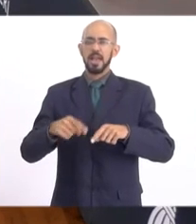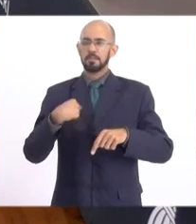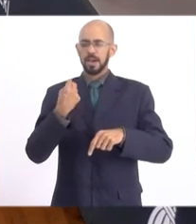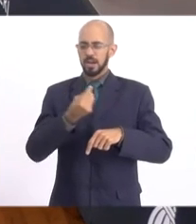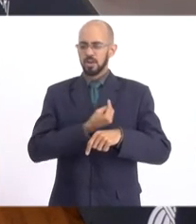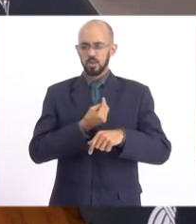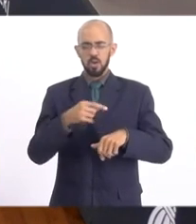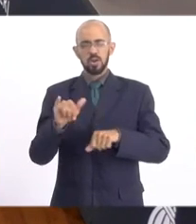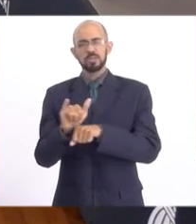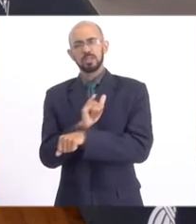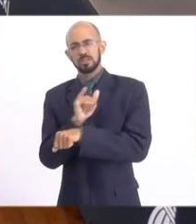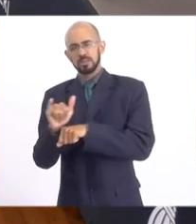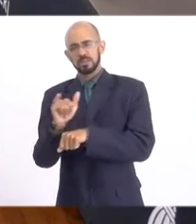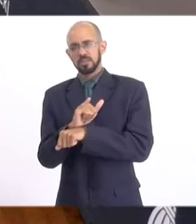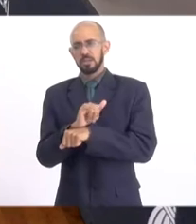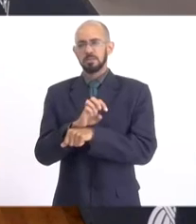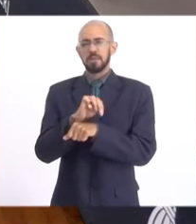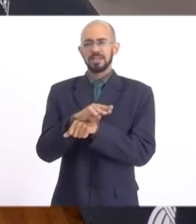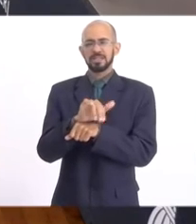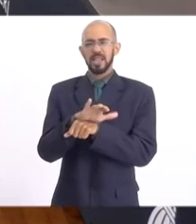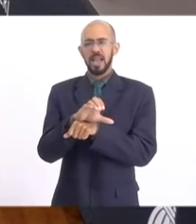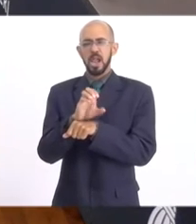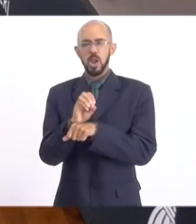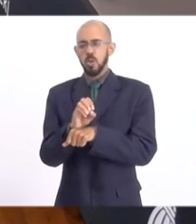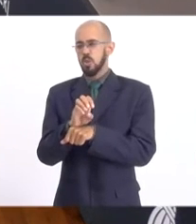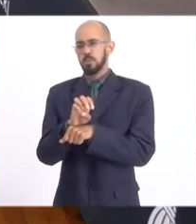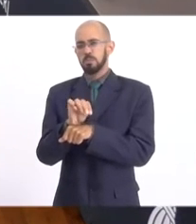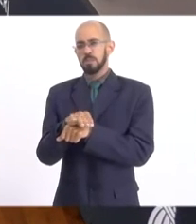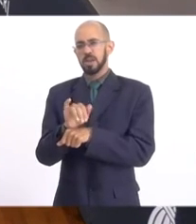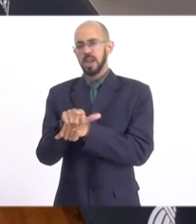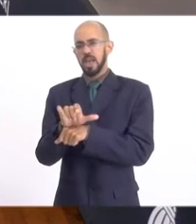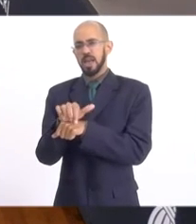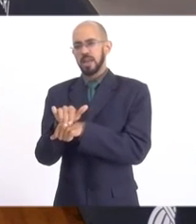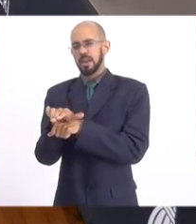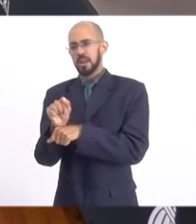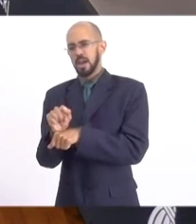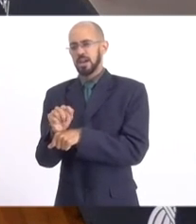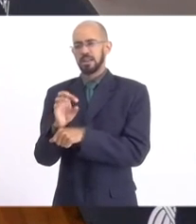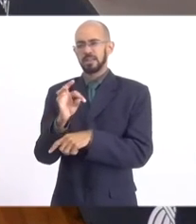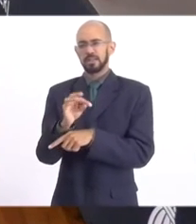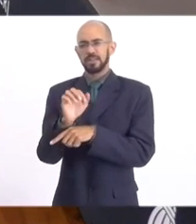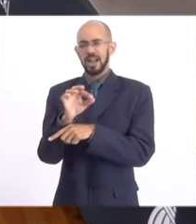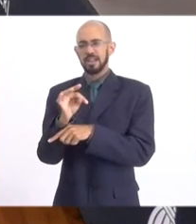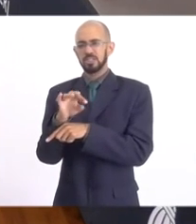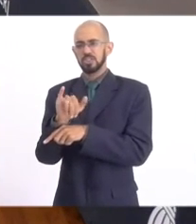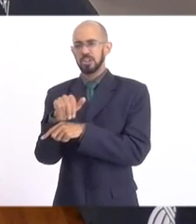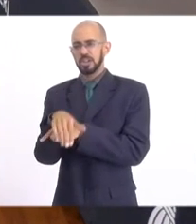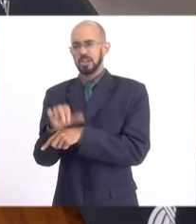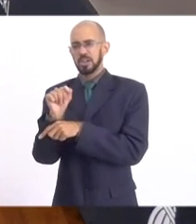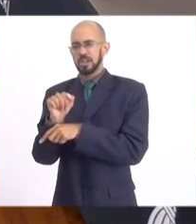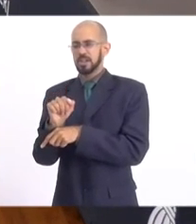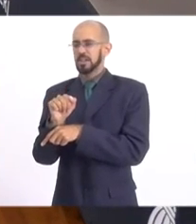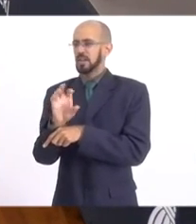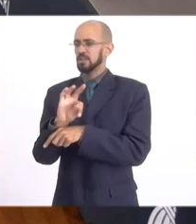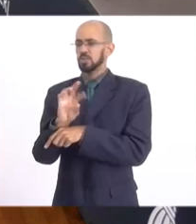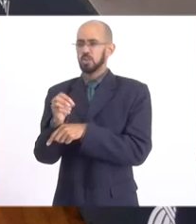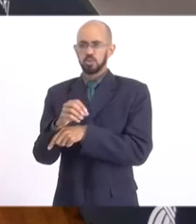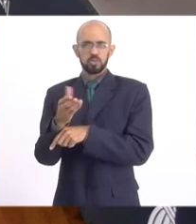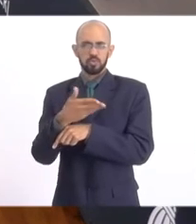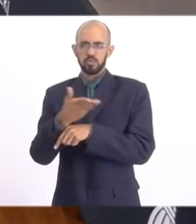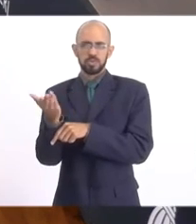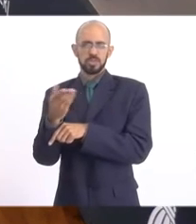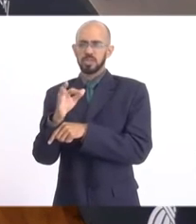Marcelo, Milena, Aline, Luciana, Tati, Tatiana, todos vocês, né?